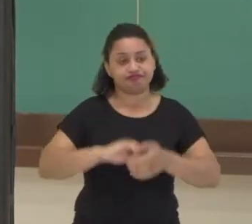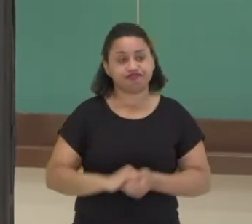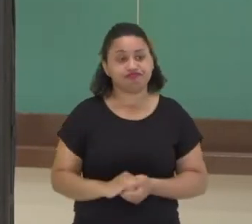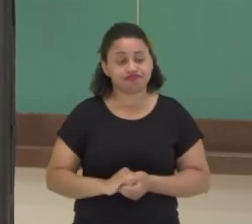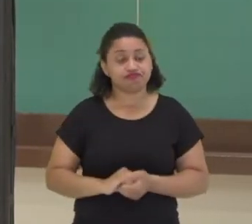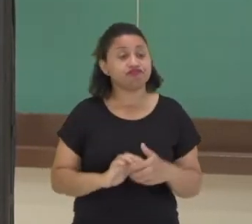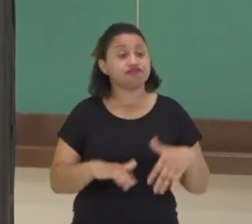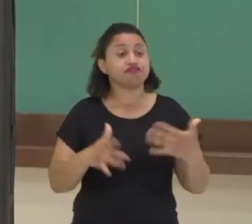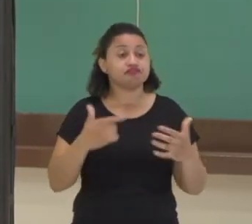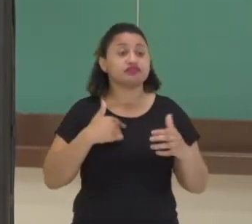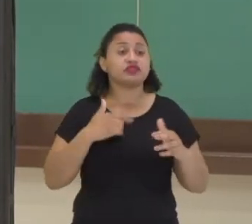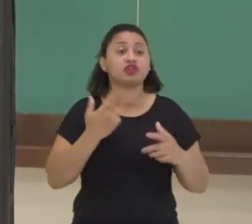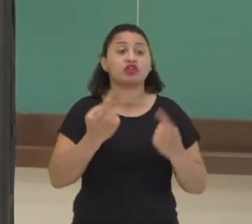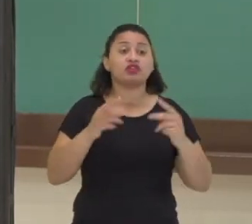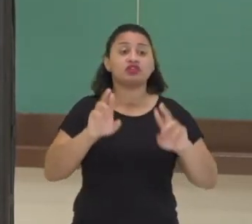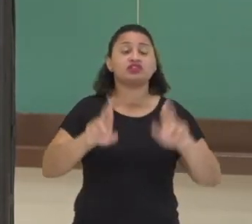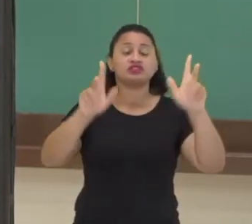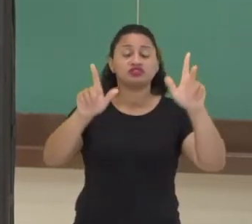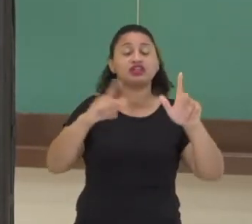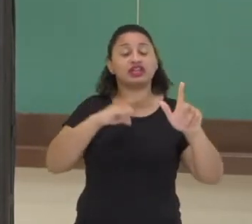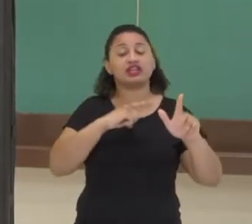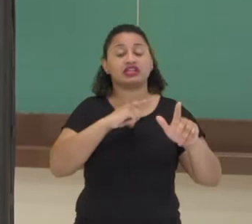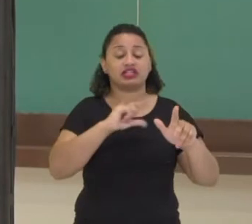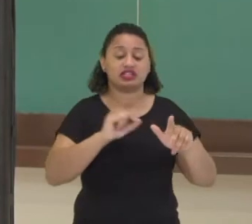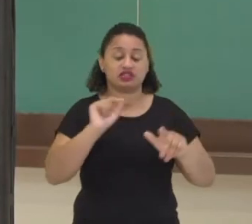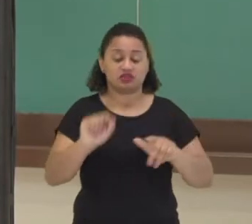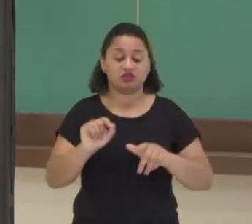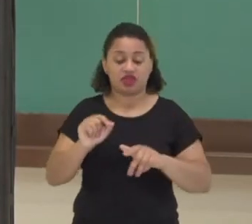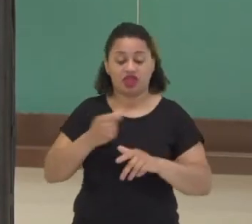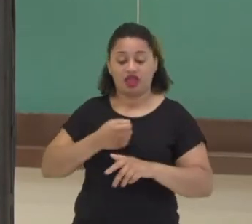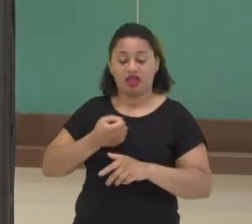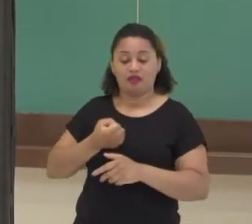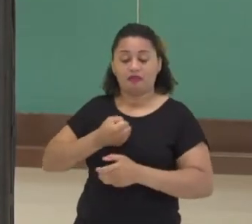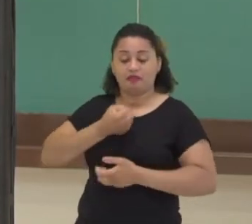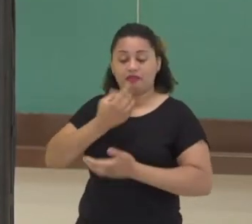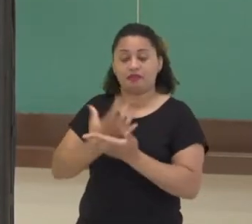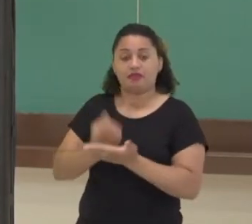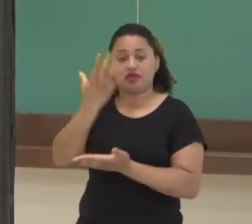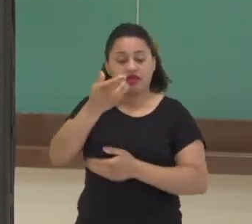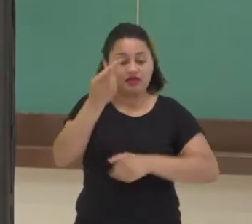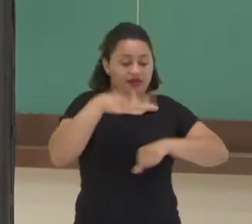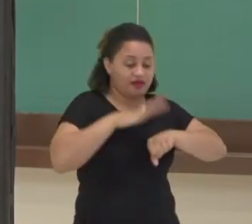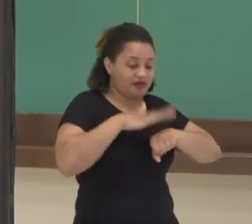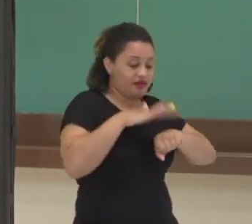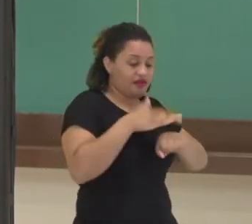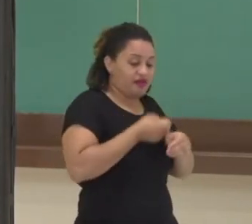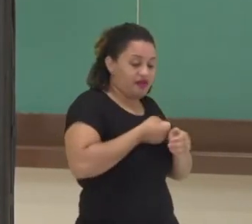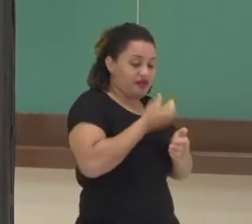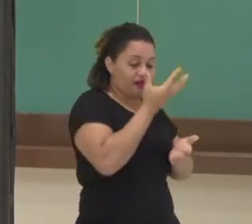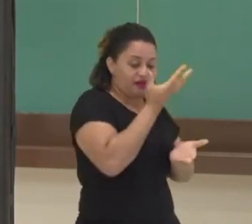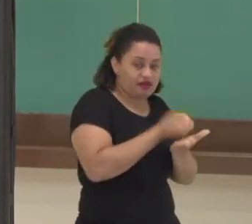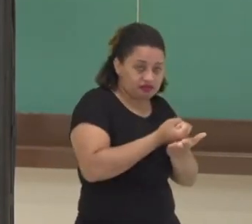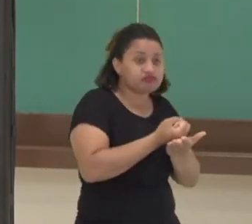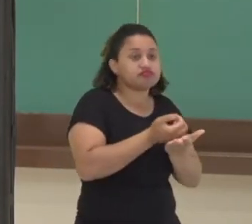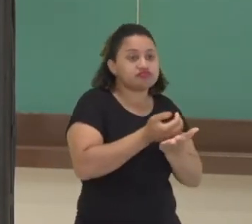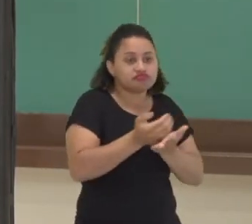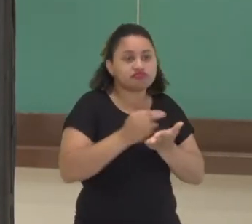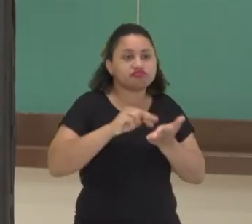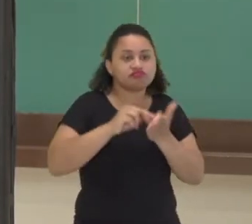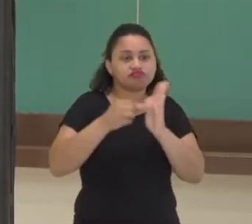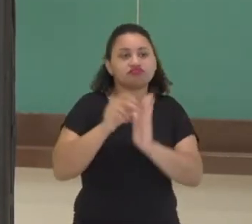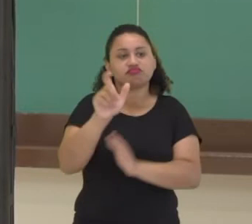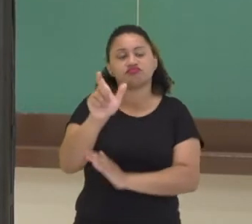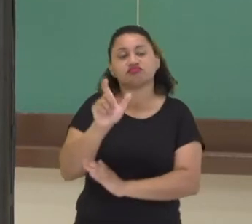diferença entre biografia e autobiografia, qual será? Começando novamente pelo significado da